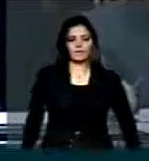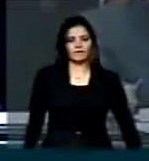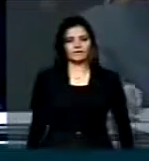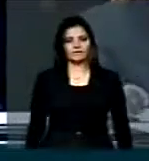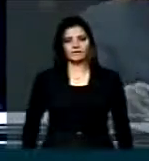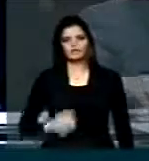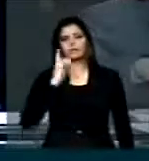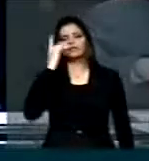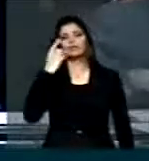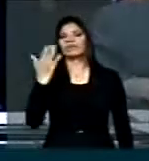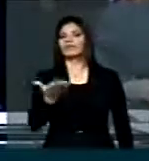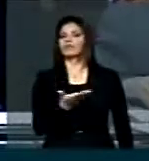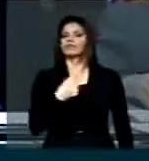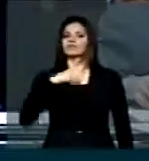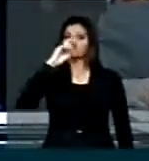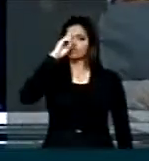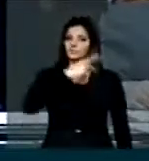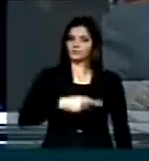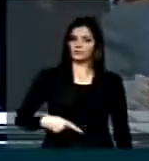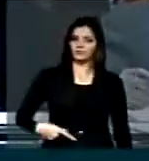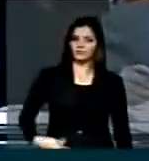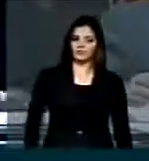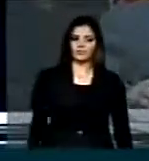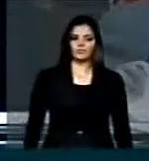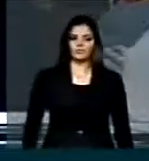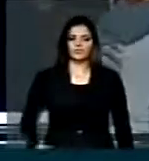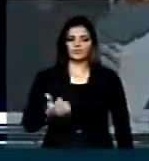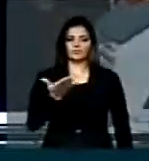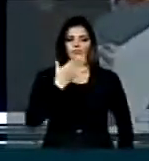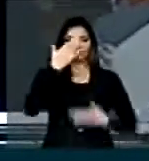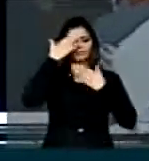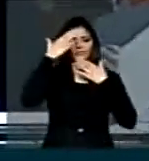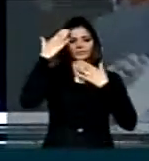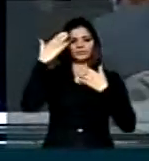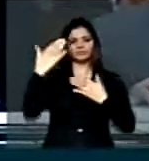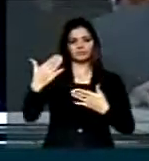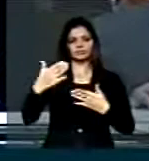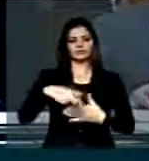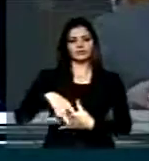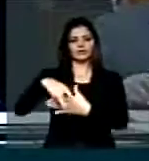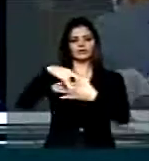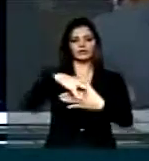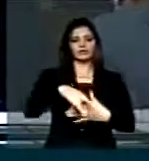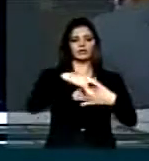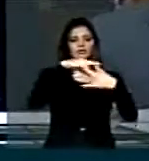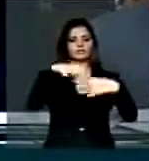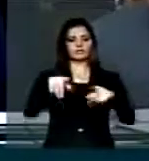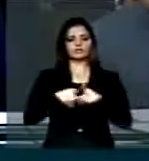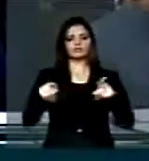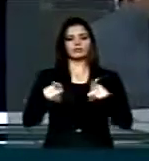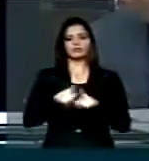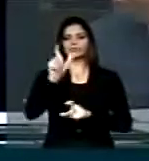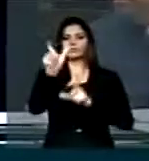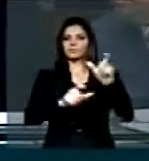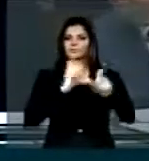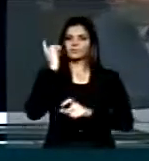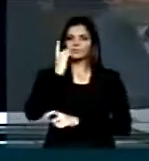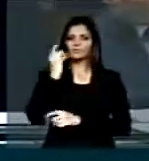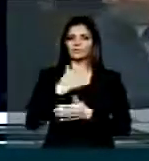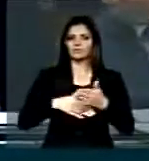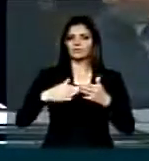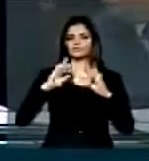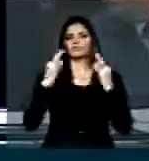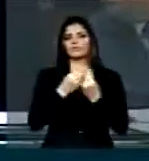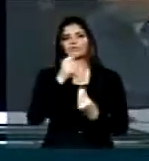Senhor presidente, eu quero agradecer as lideranças e aos parlamentares, as